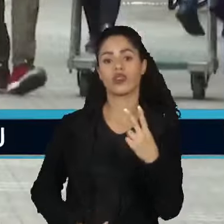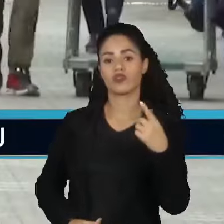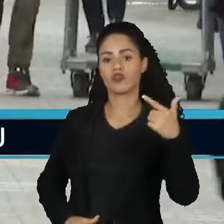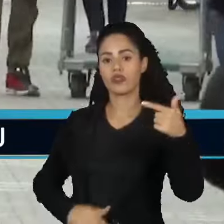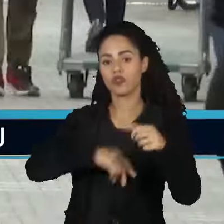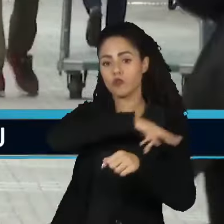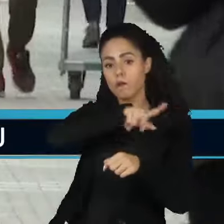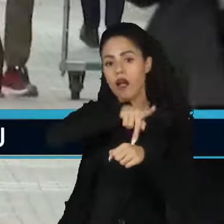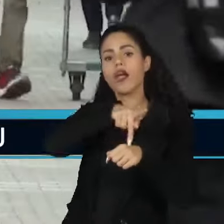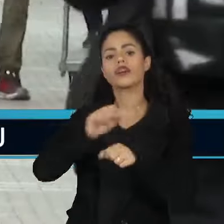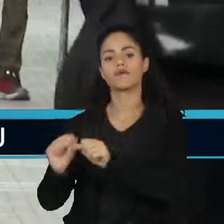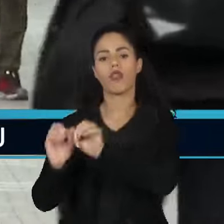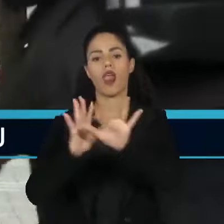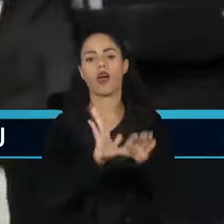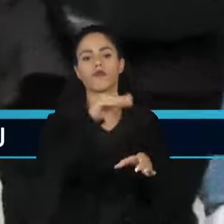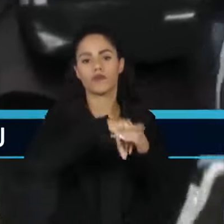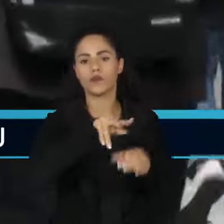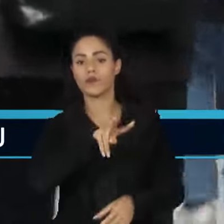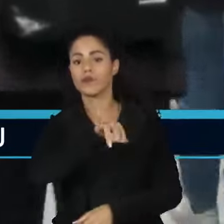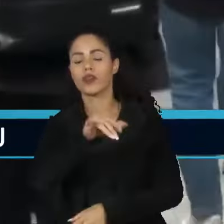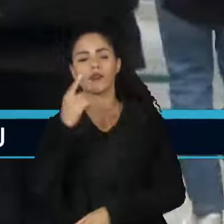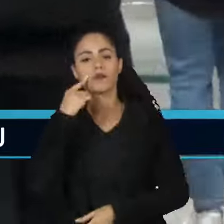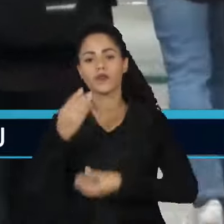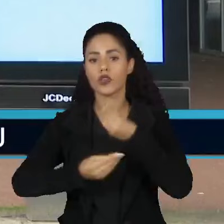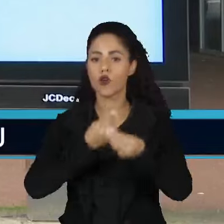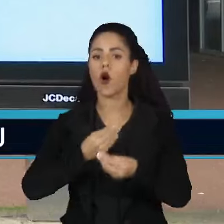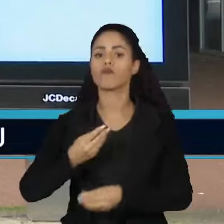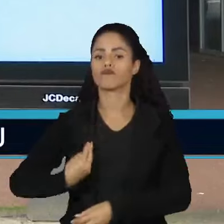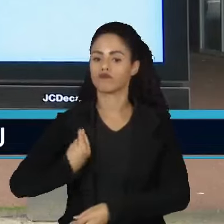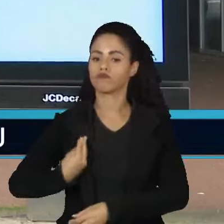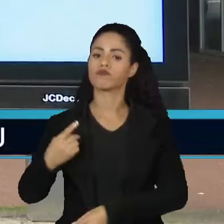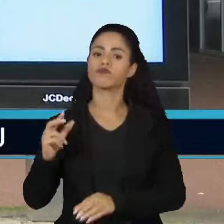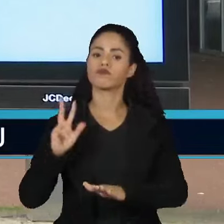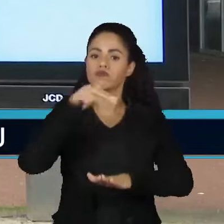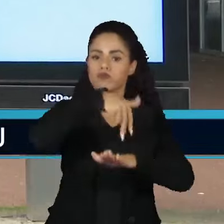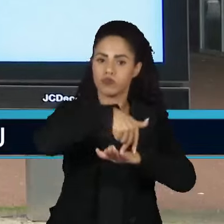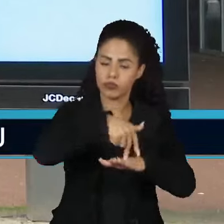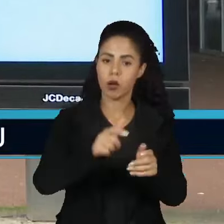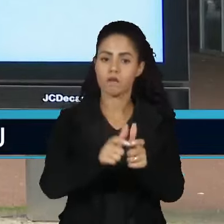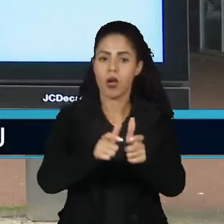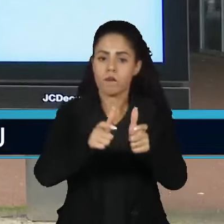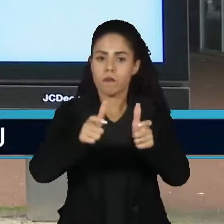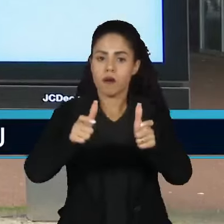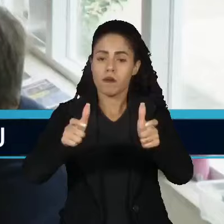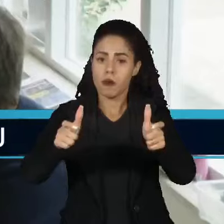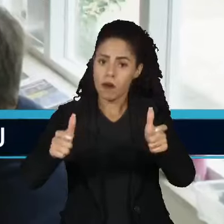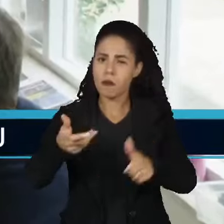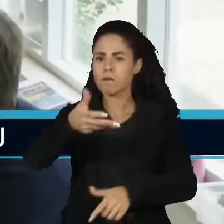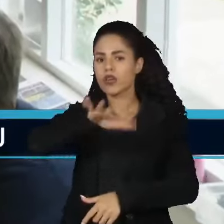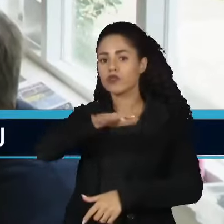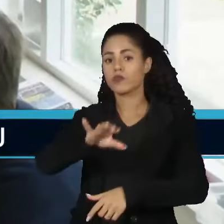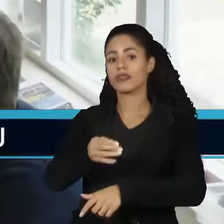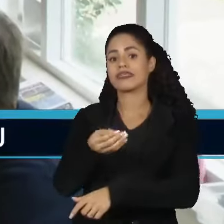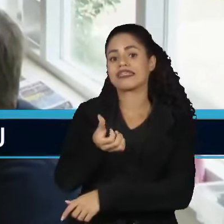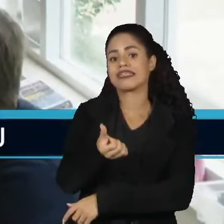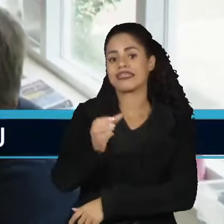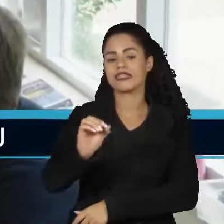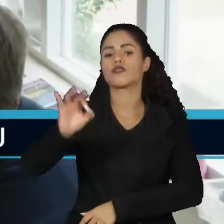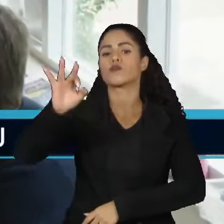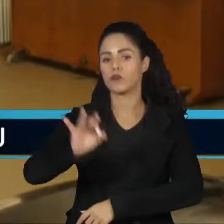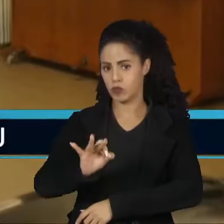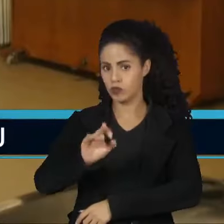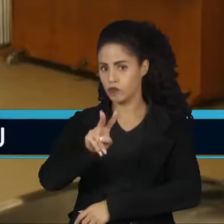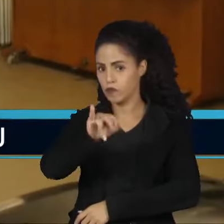bloco estão aptos a votar. E o comparecimento às urnas deve crescer, ficando em torno dos 60%.